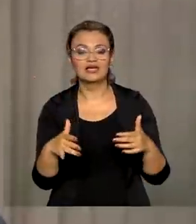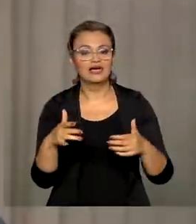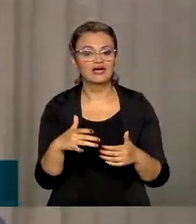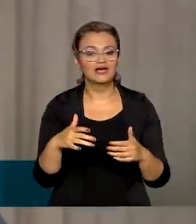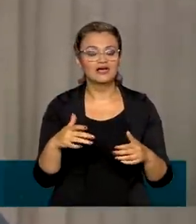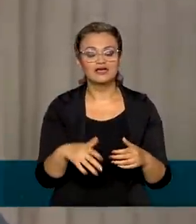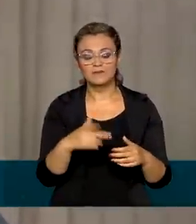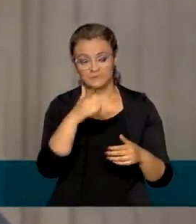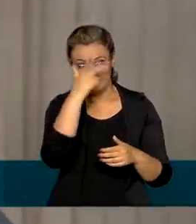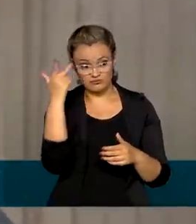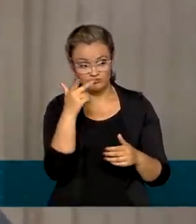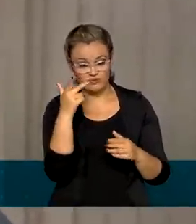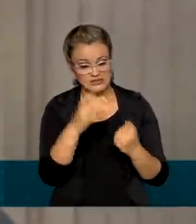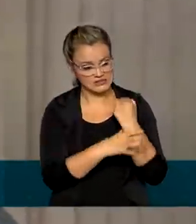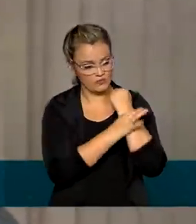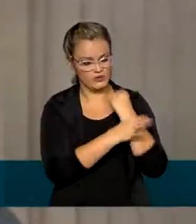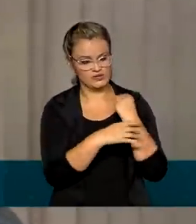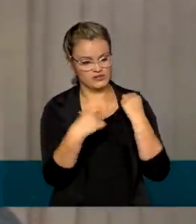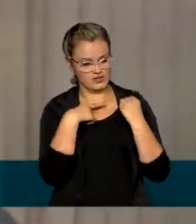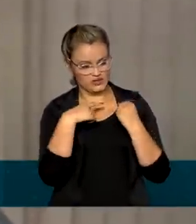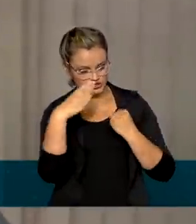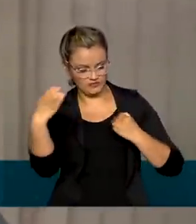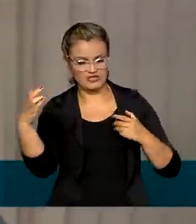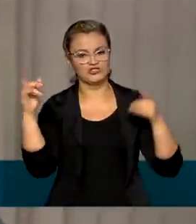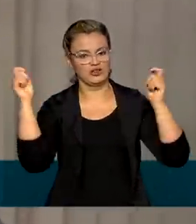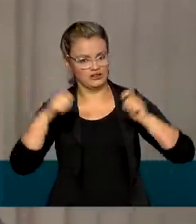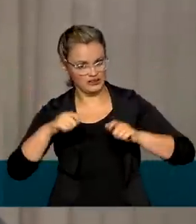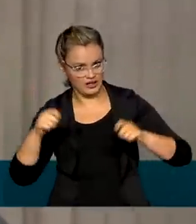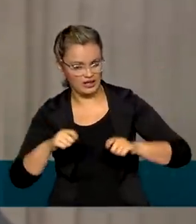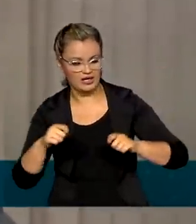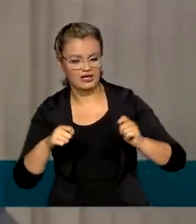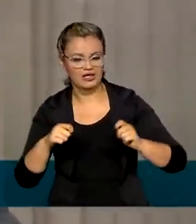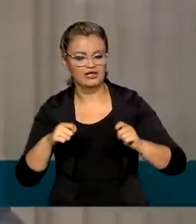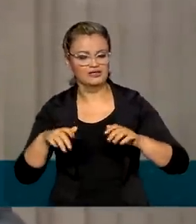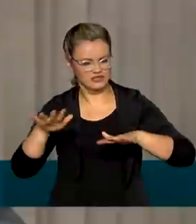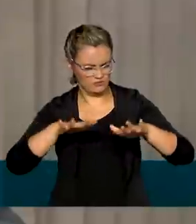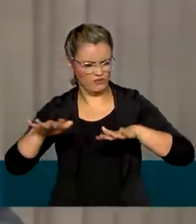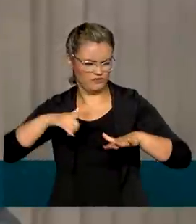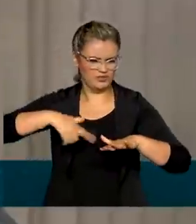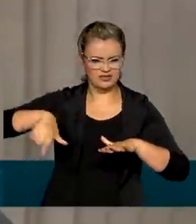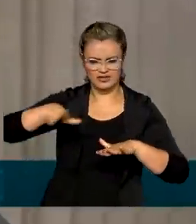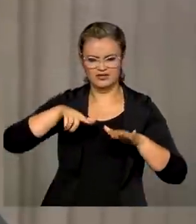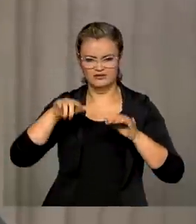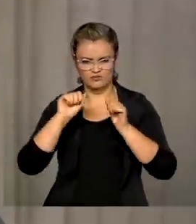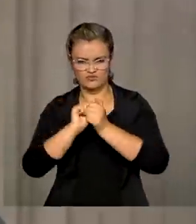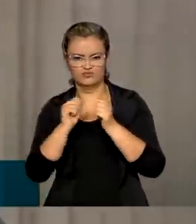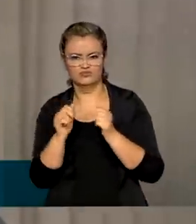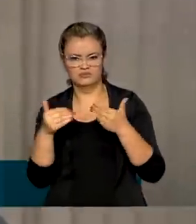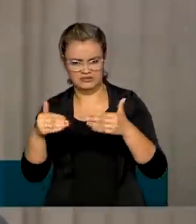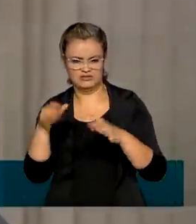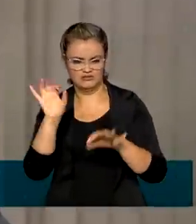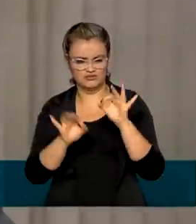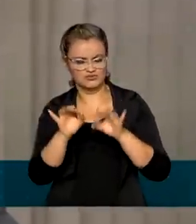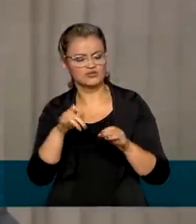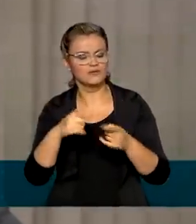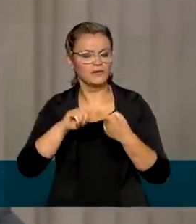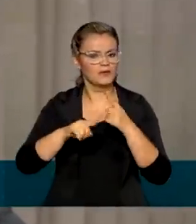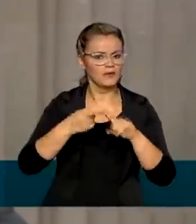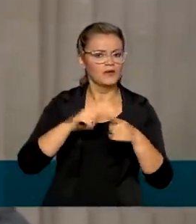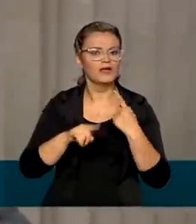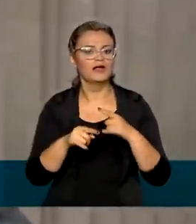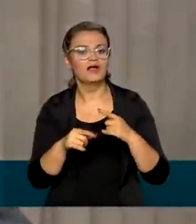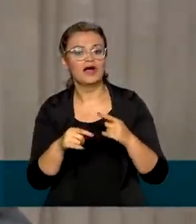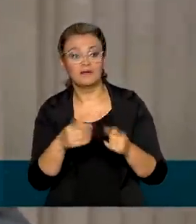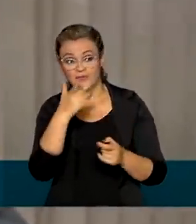o turista tiver na viagem, através desse movimento feito aqui na Senacom do Ministério da Justiça, maior